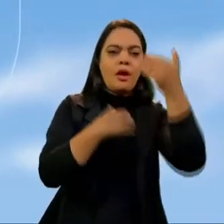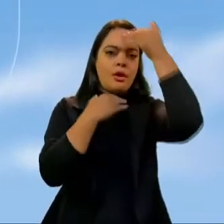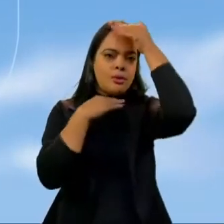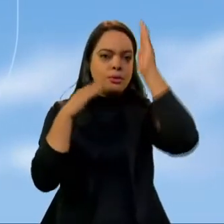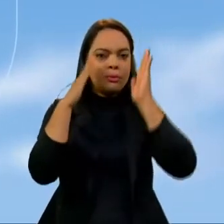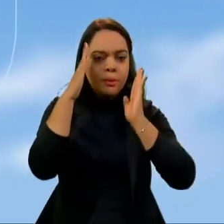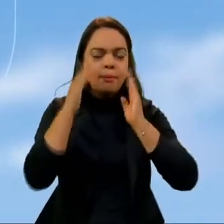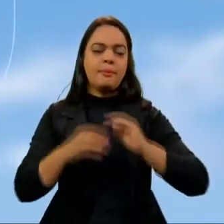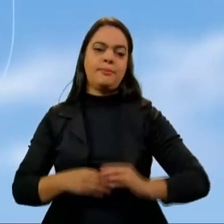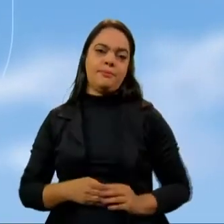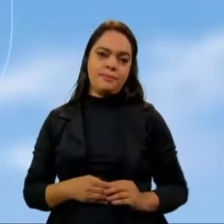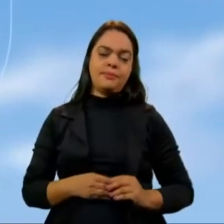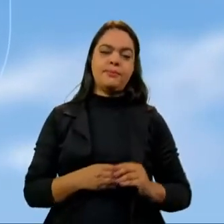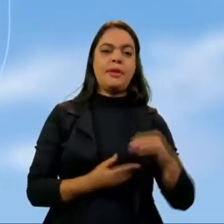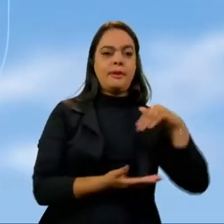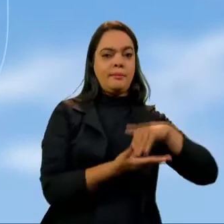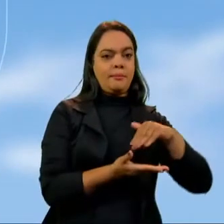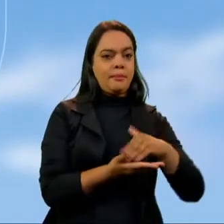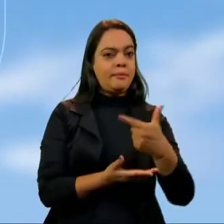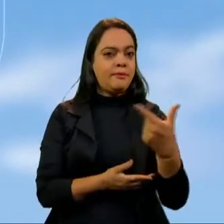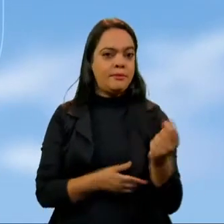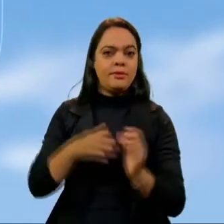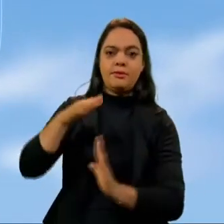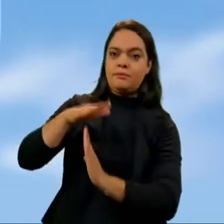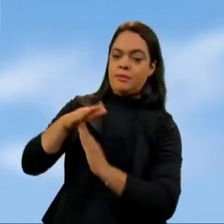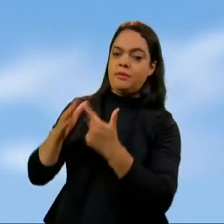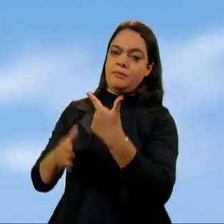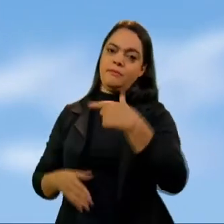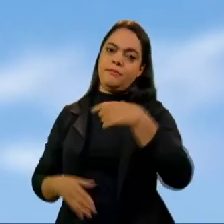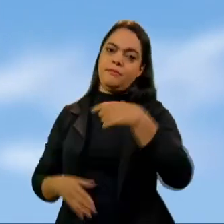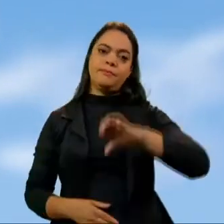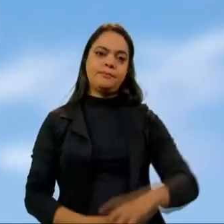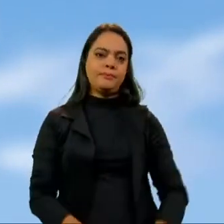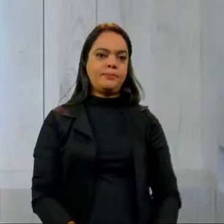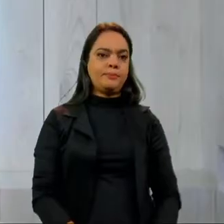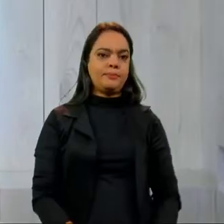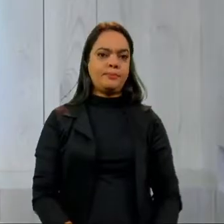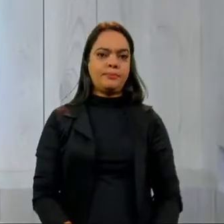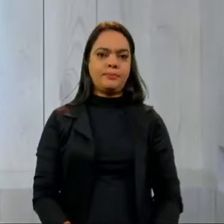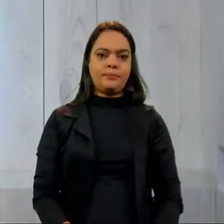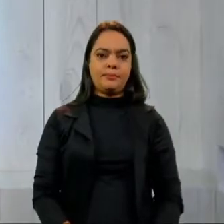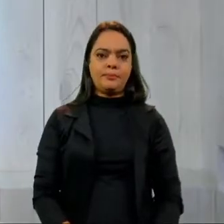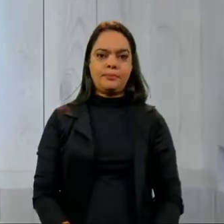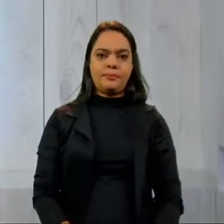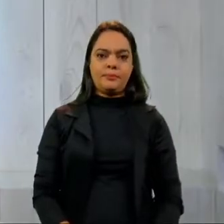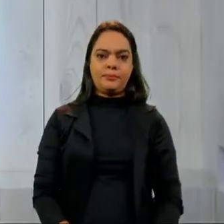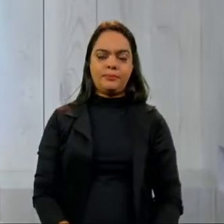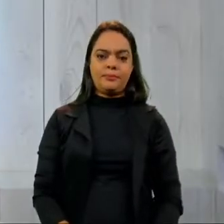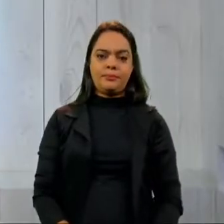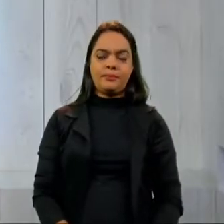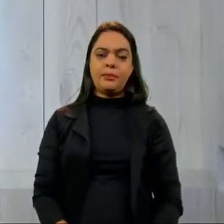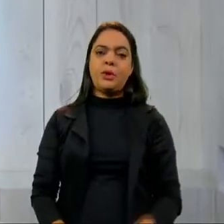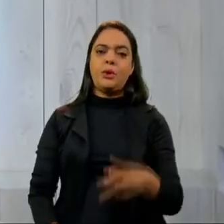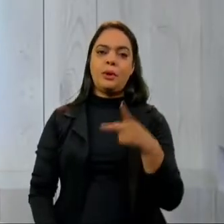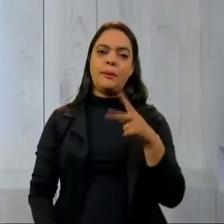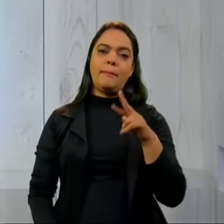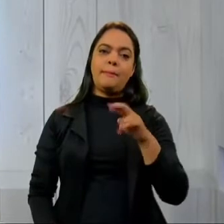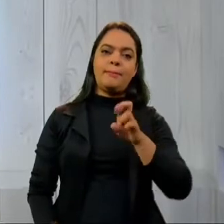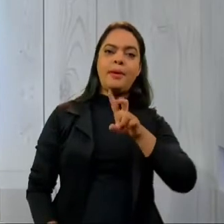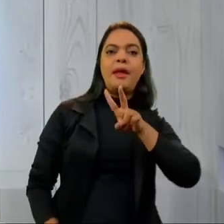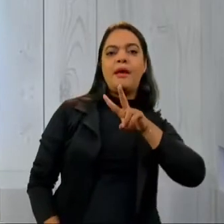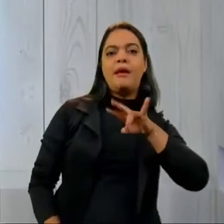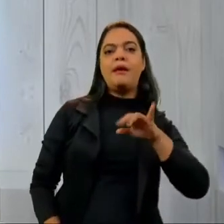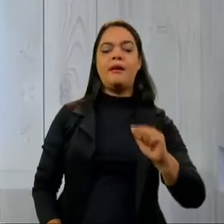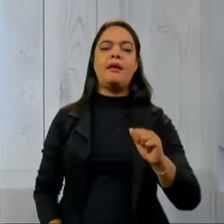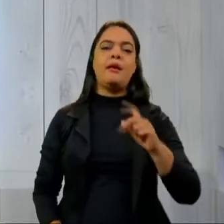Por lá, as temperaturas ficam entre 20 e 29 graus. A prévia do PIB brasileiro de